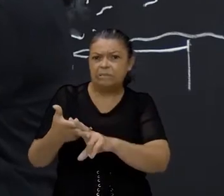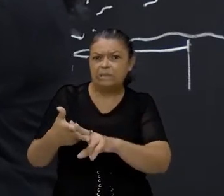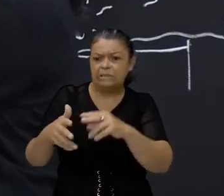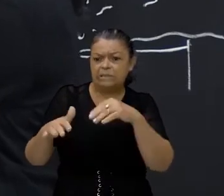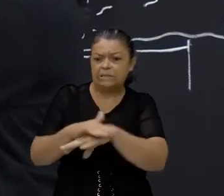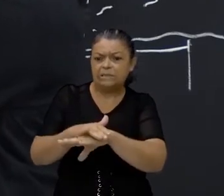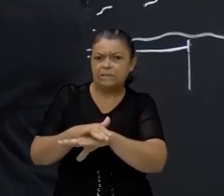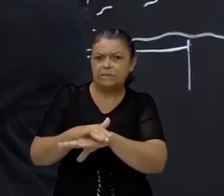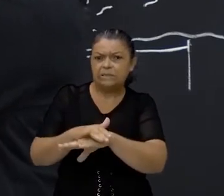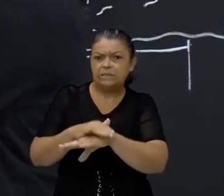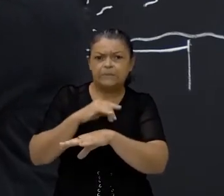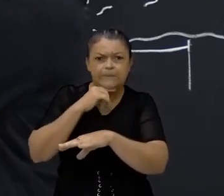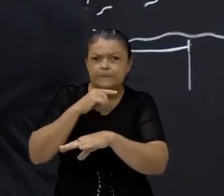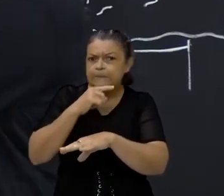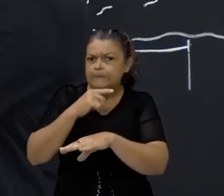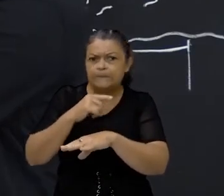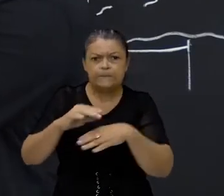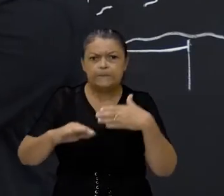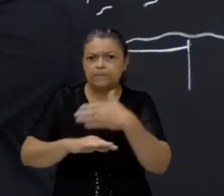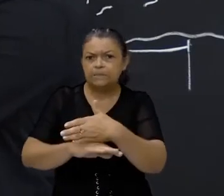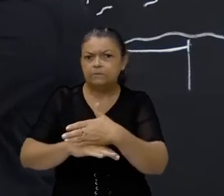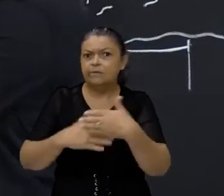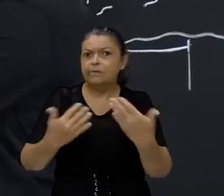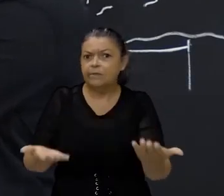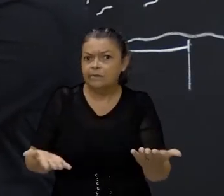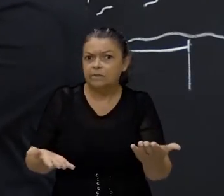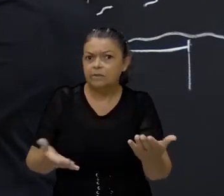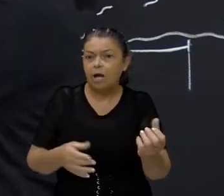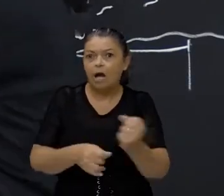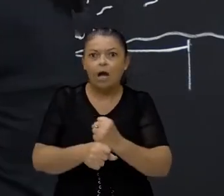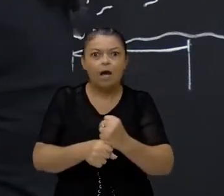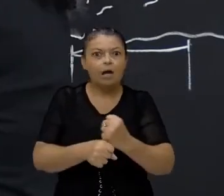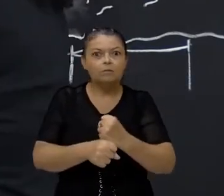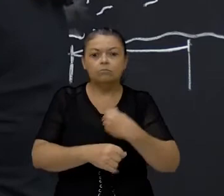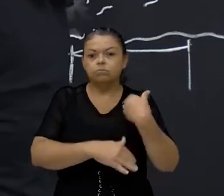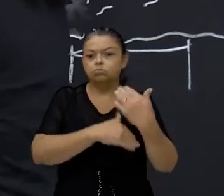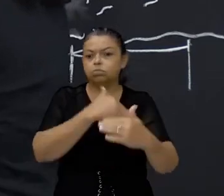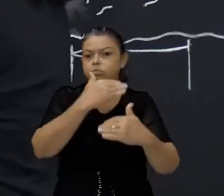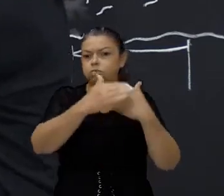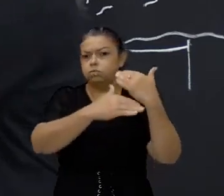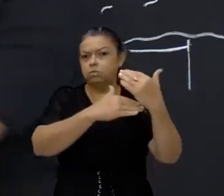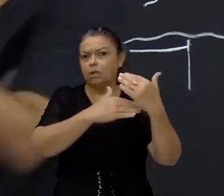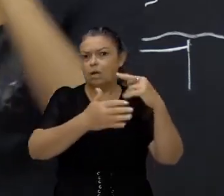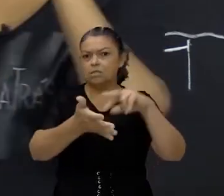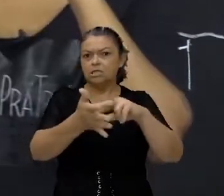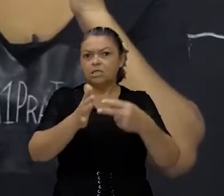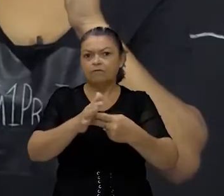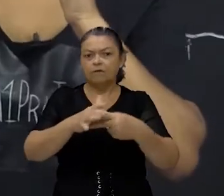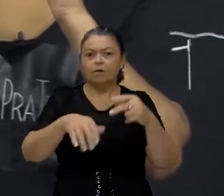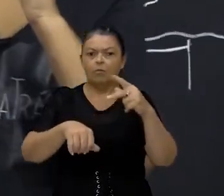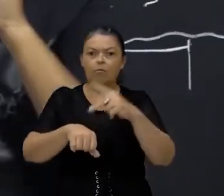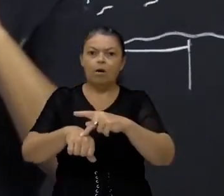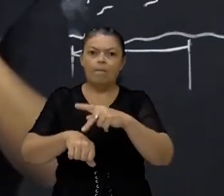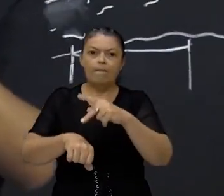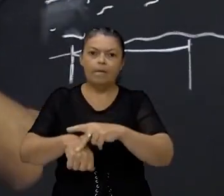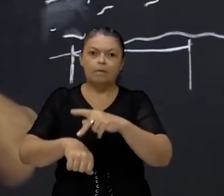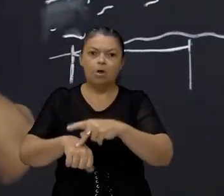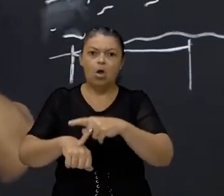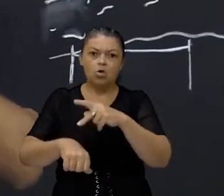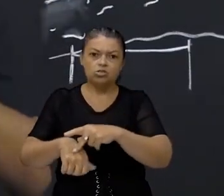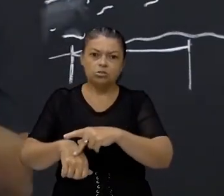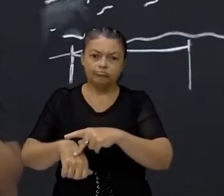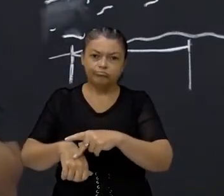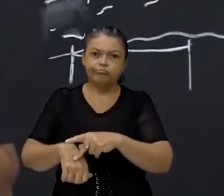preservado ali no meio daqueles sedimentos. Passando aí, então, milhares de anos, eu tenho, então, uma rocha com aquele